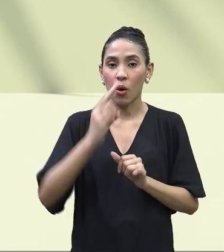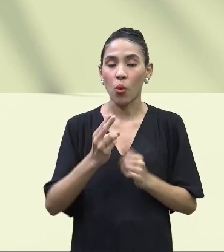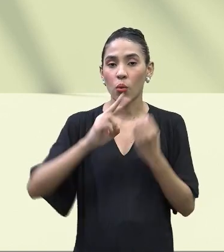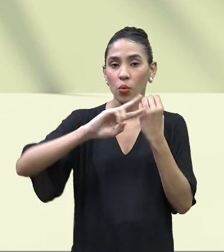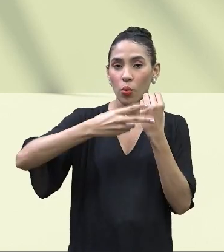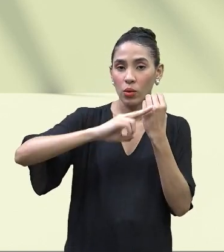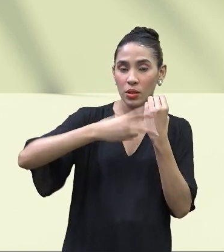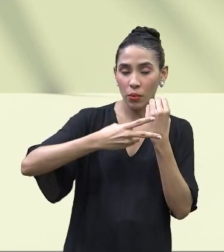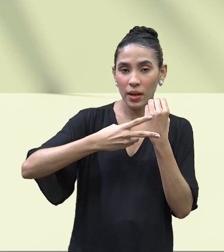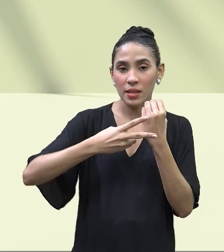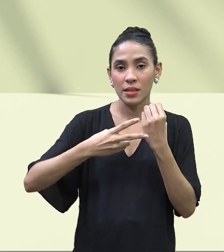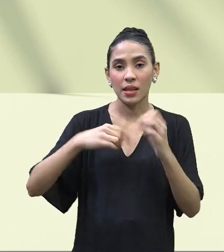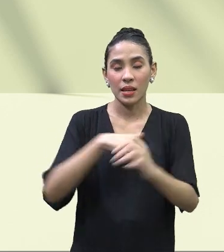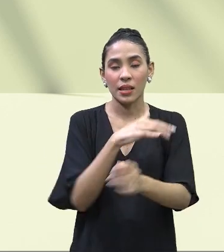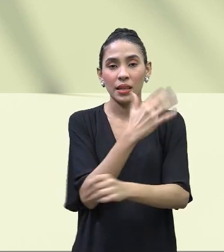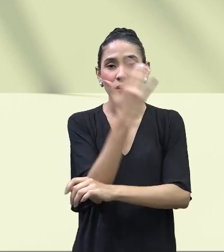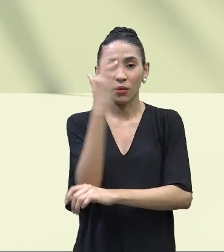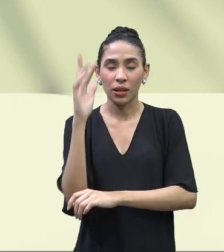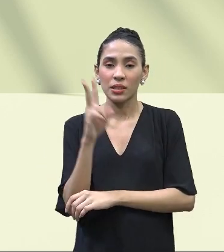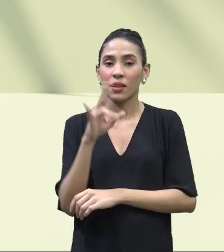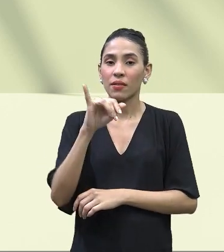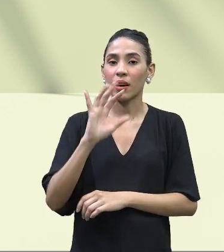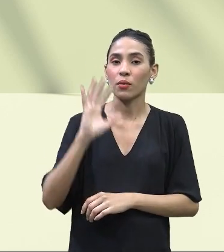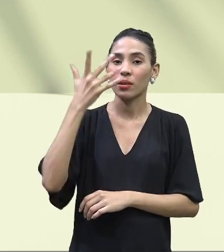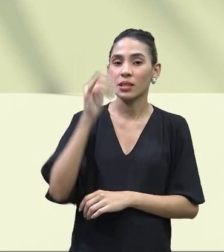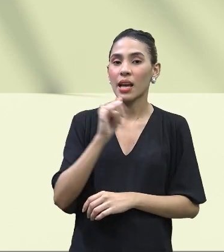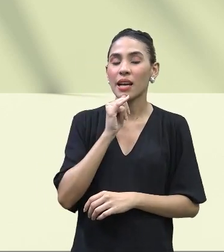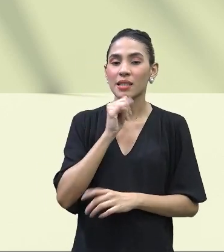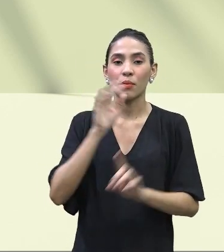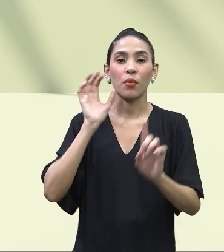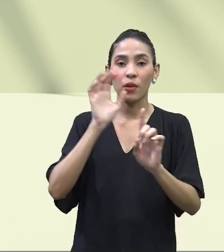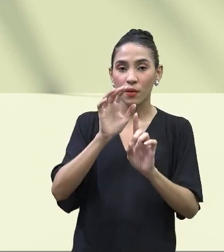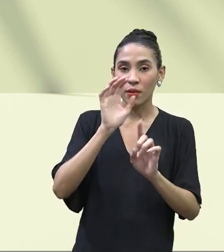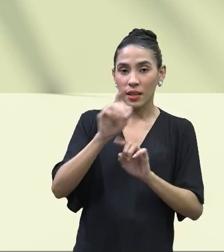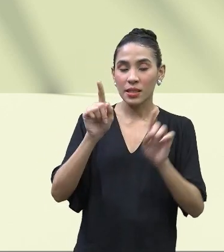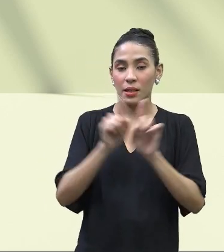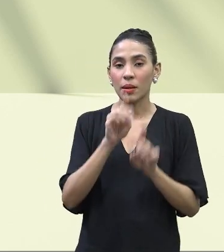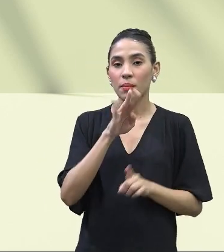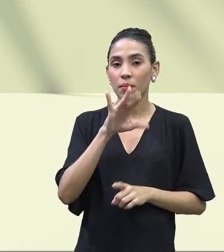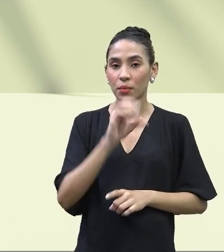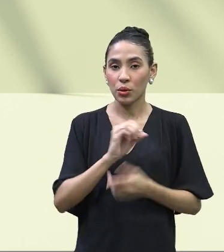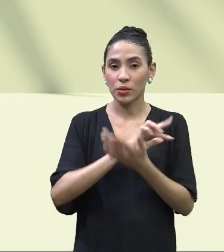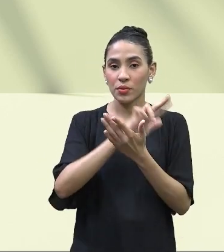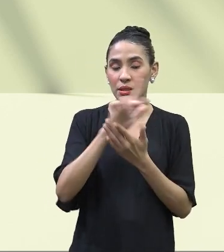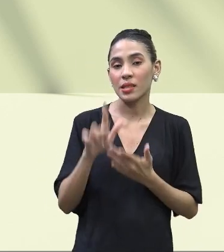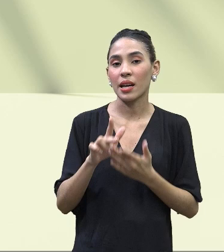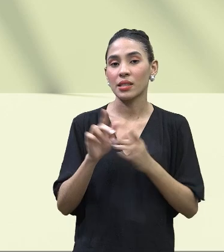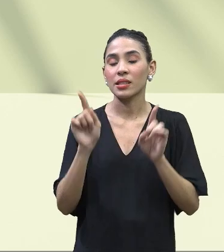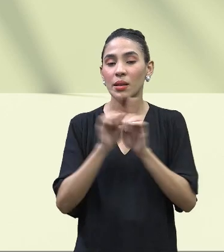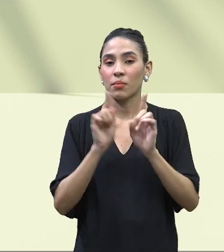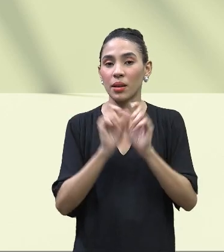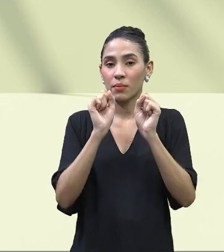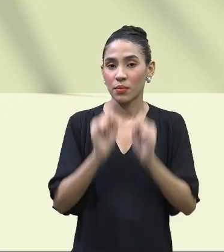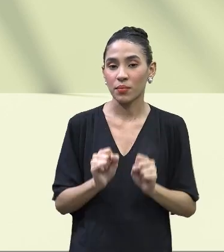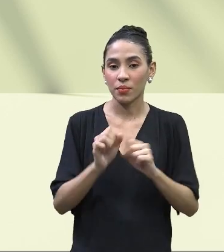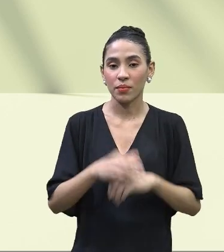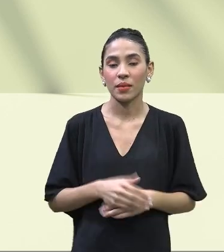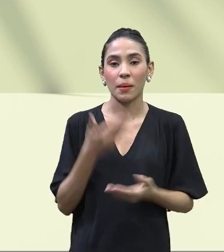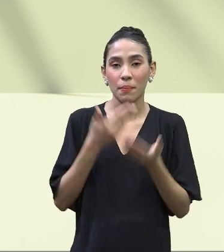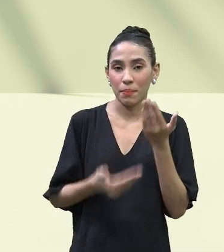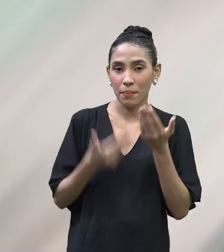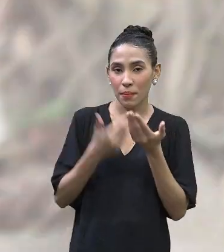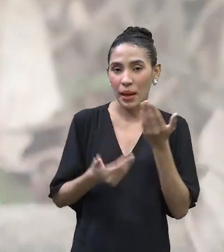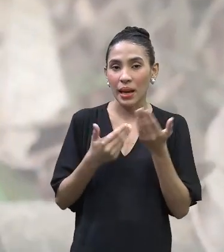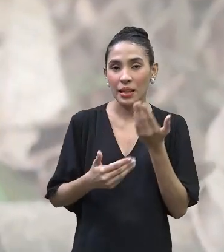ambientes aquáticos, vai ocorrer ali uma influência sobre a biodiversidade, podendo, inclusive, haver perda dessa